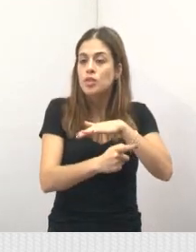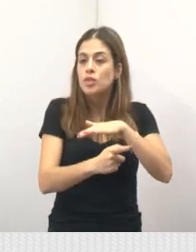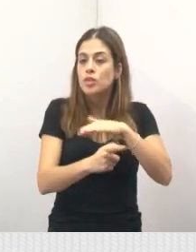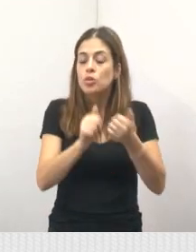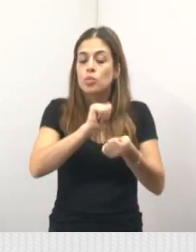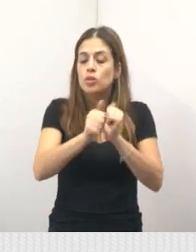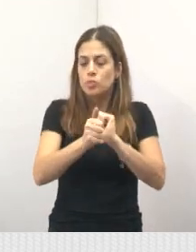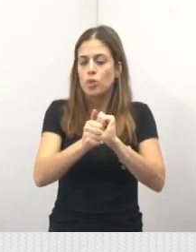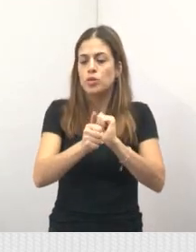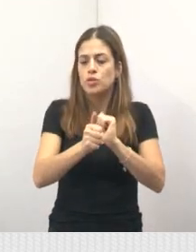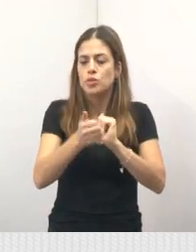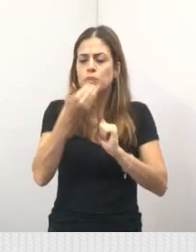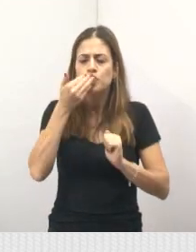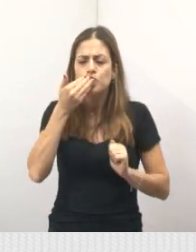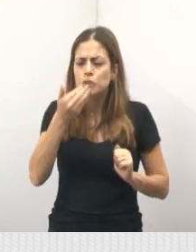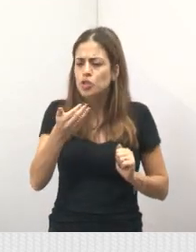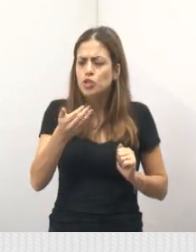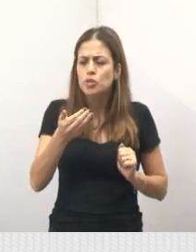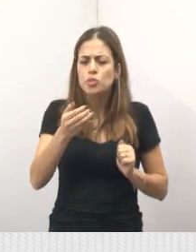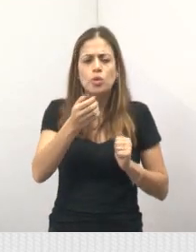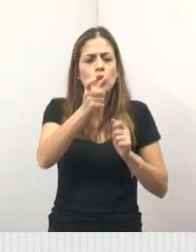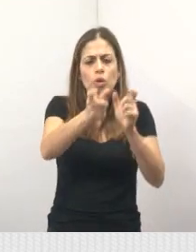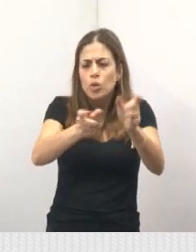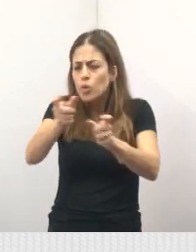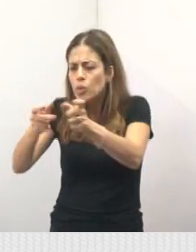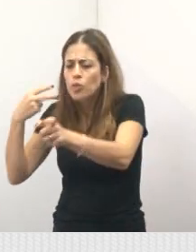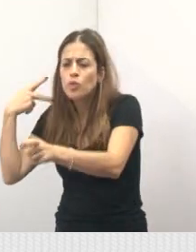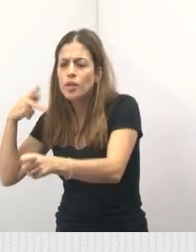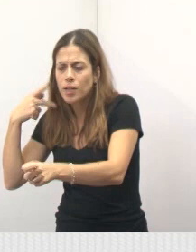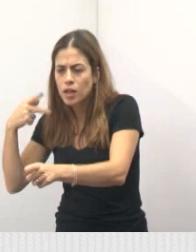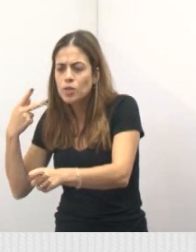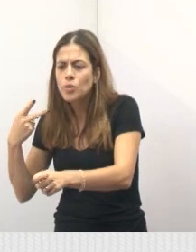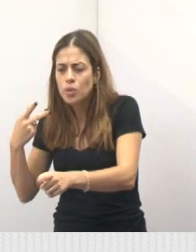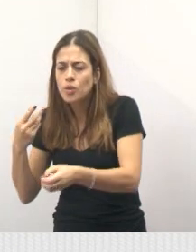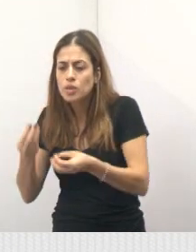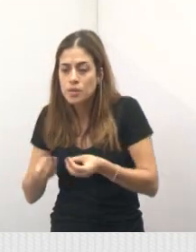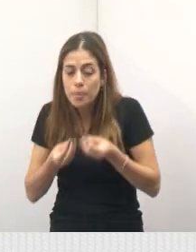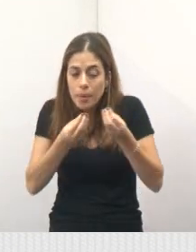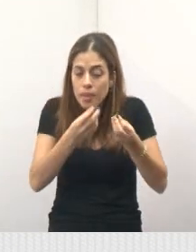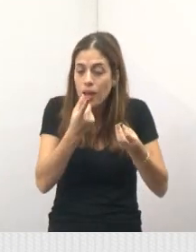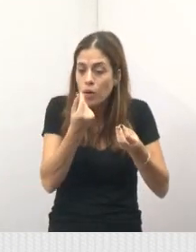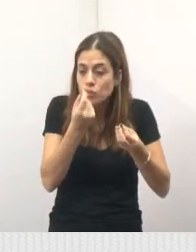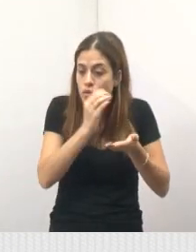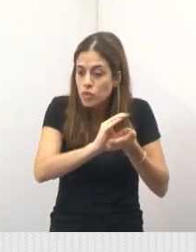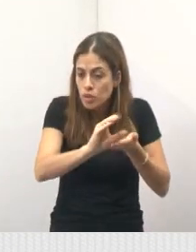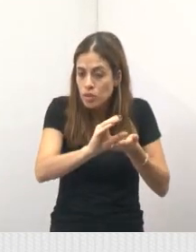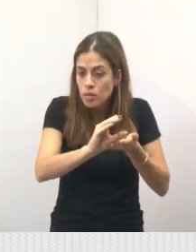com o esporte, pedido de vários vereadores para que fossem direcionados para o esporte da nossa cidade.